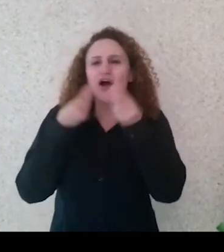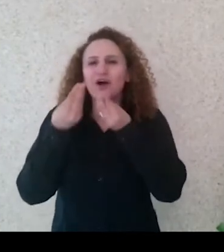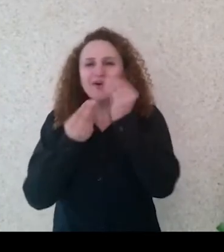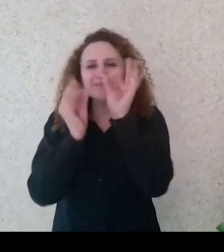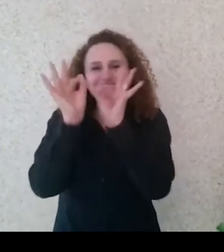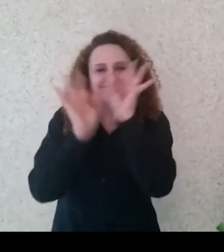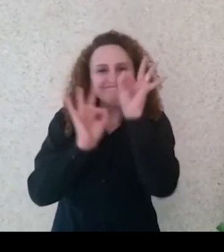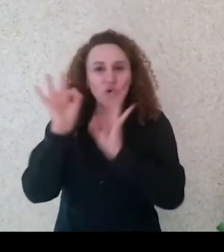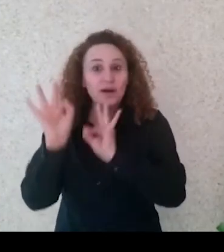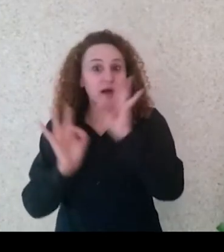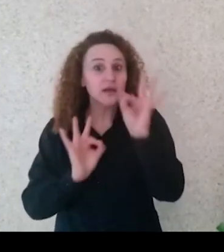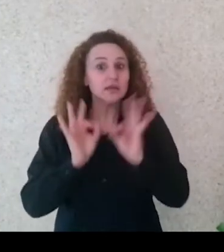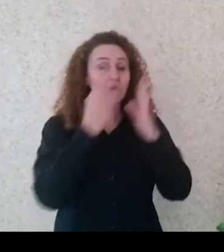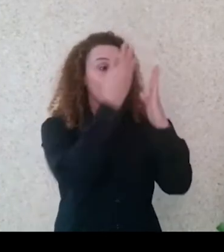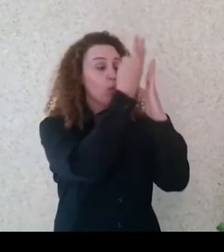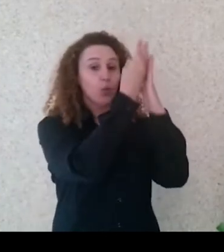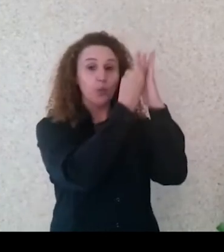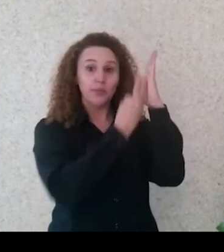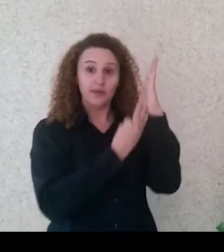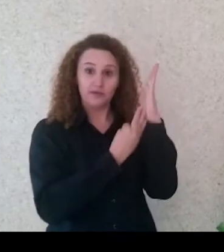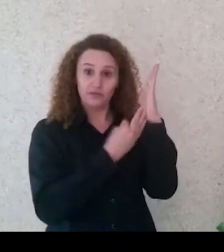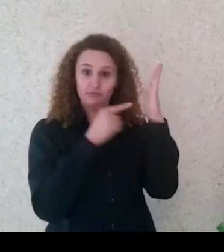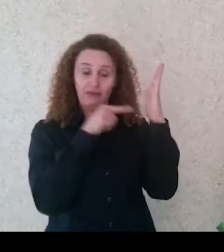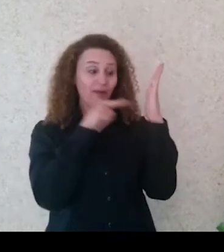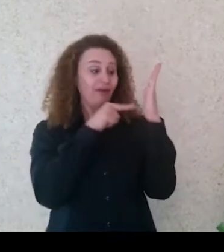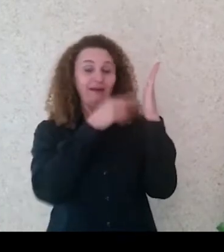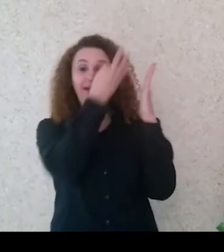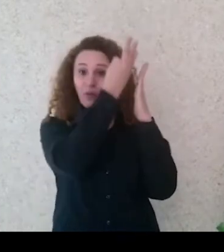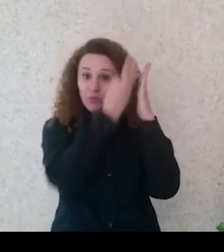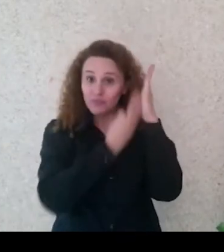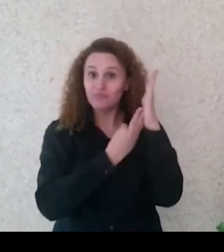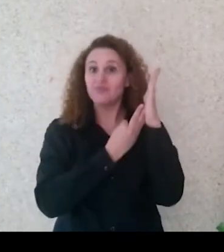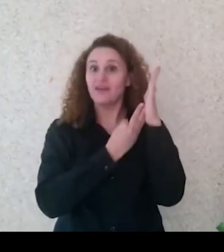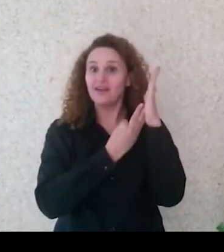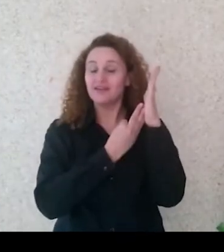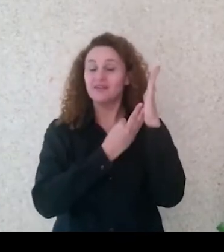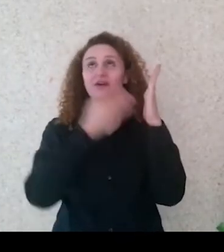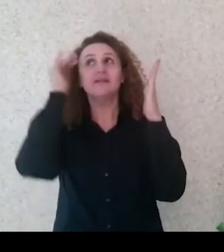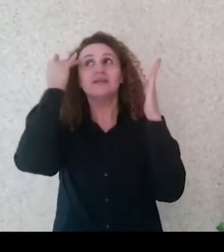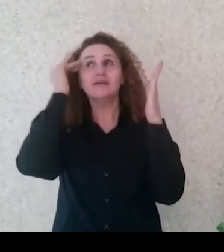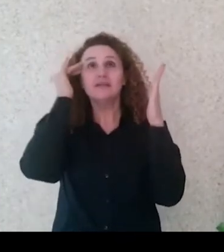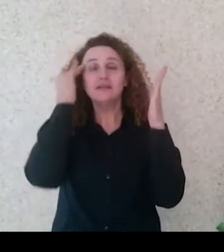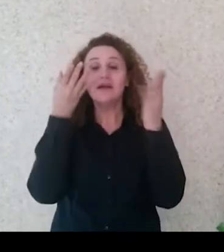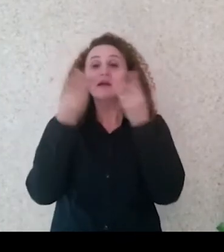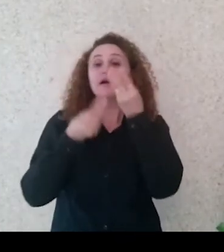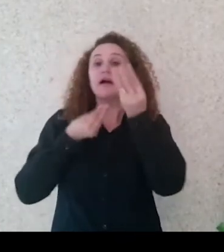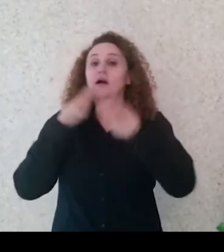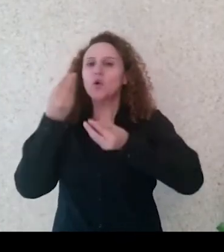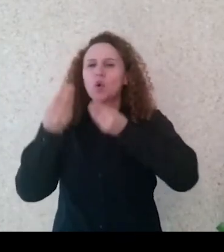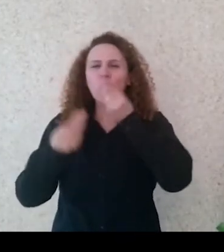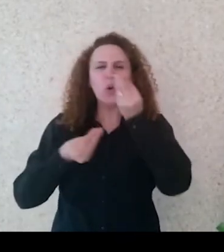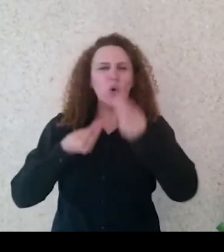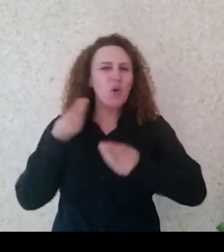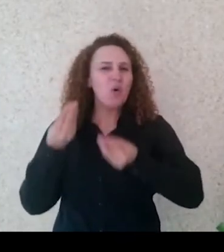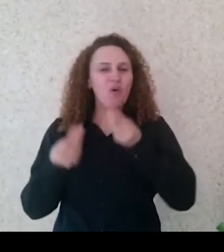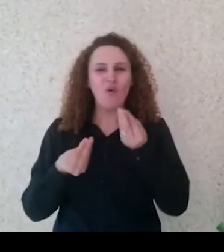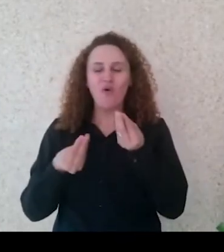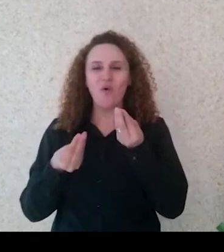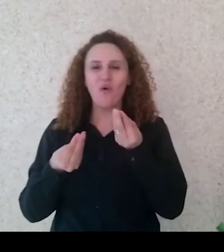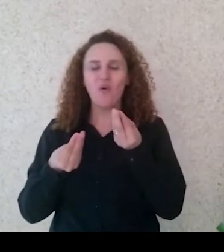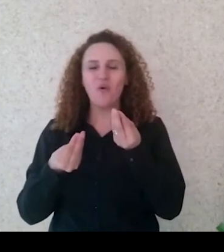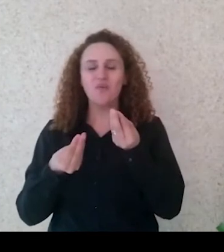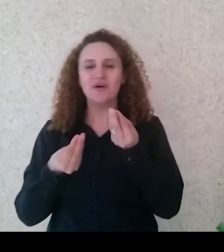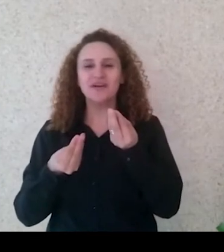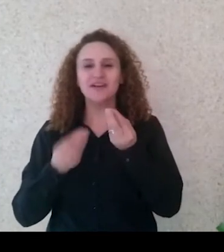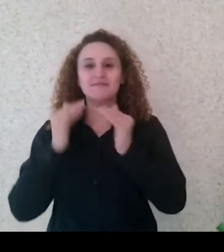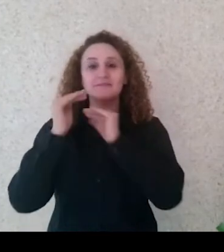se organizam no texto. Então, nós vamos entender o que é texto, como ele se